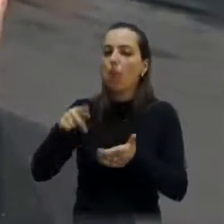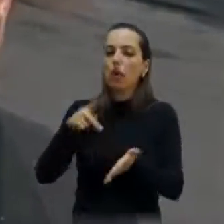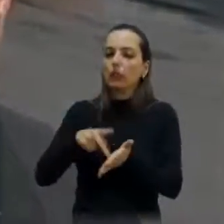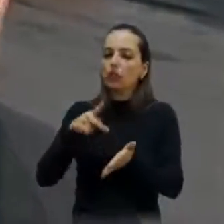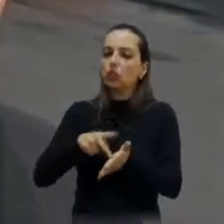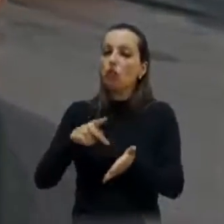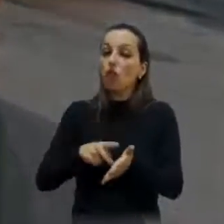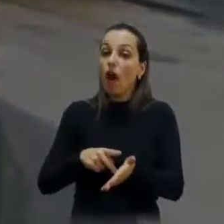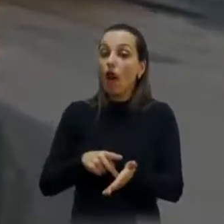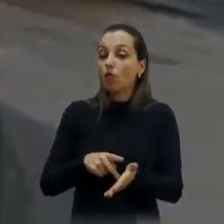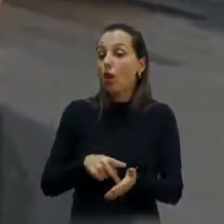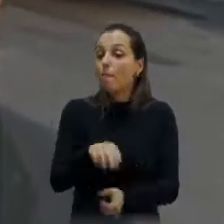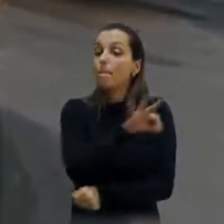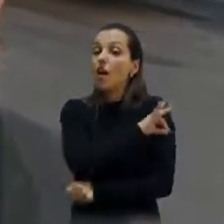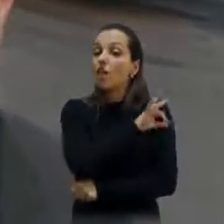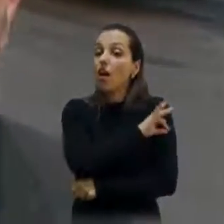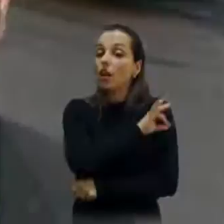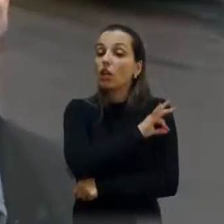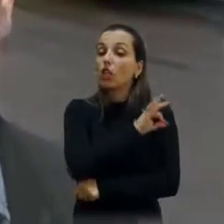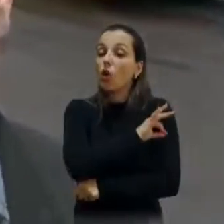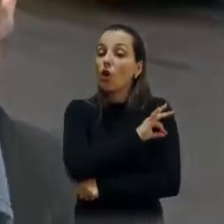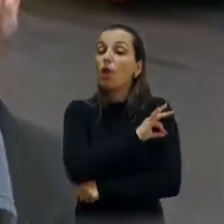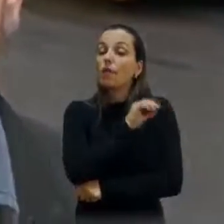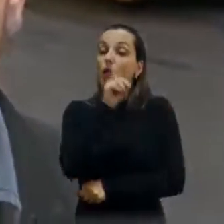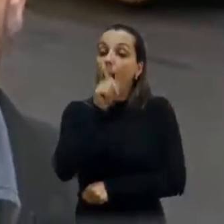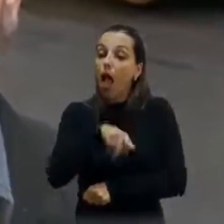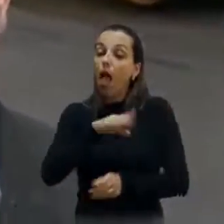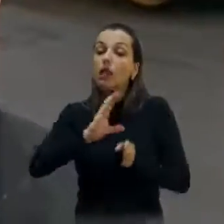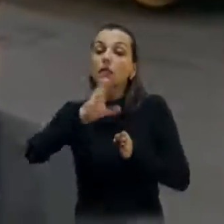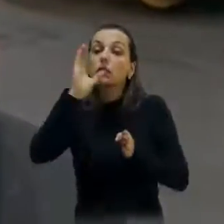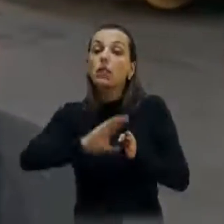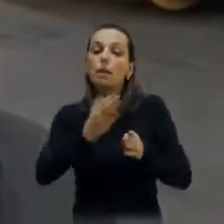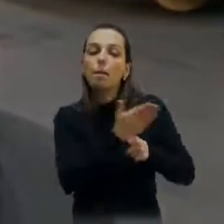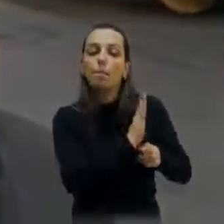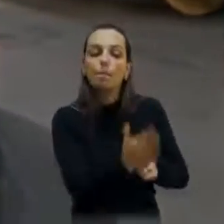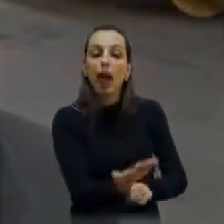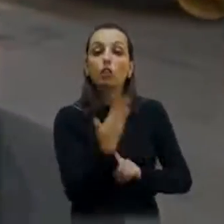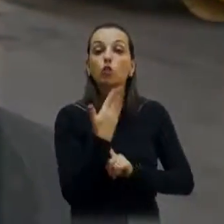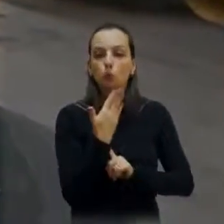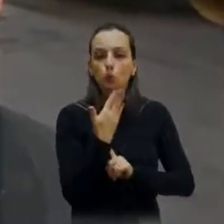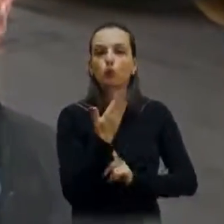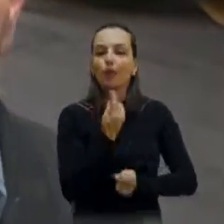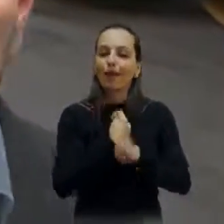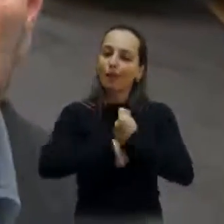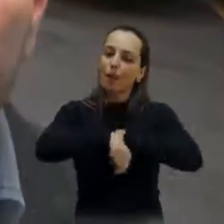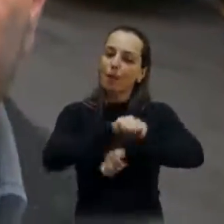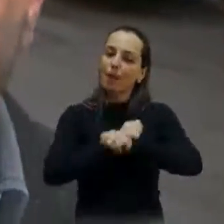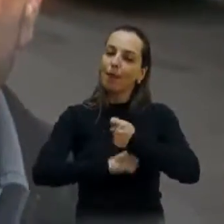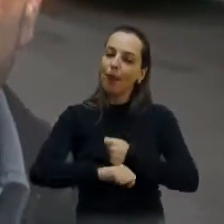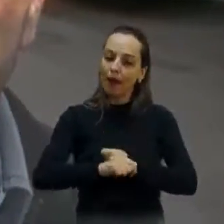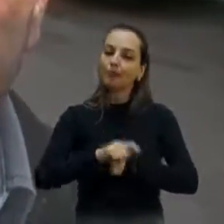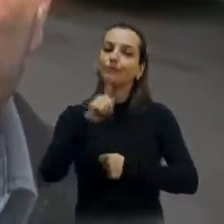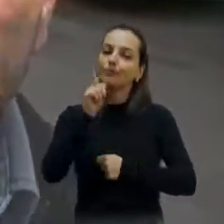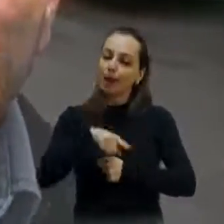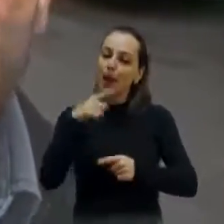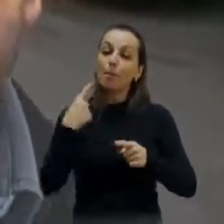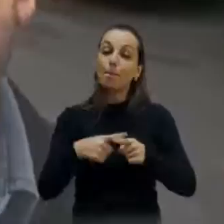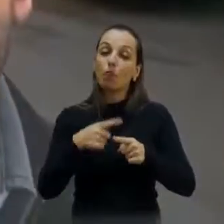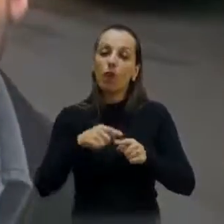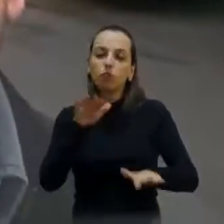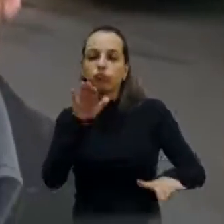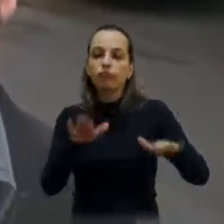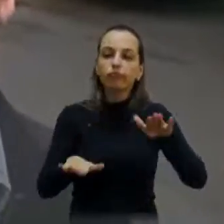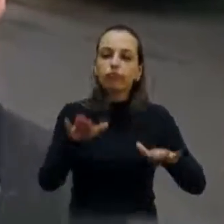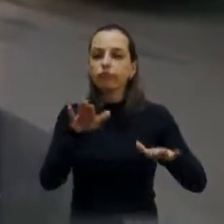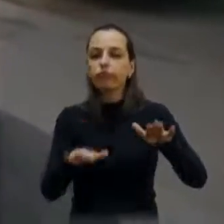para a prefeitura, a Câmara está nos ajudando a administrar a cidade, porque muitas vezes